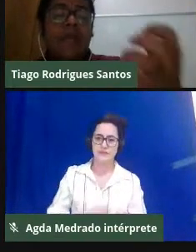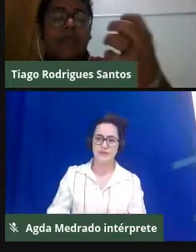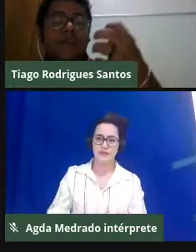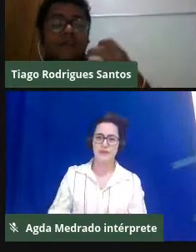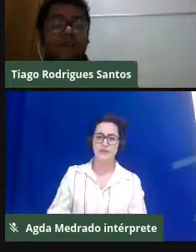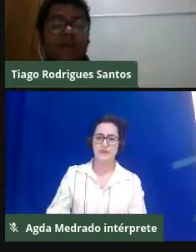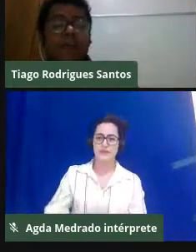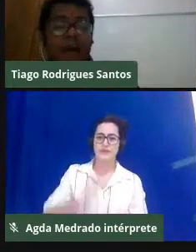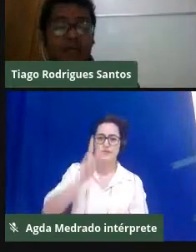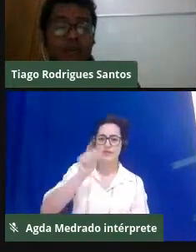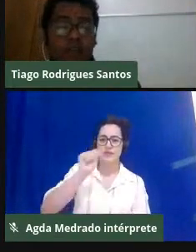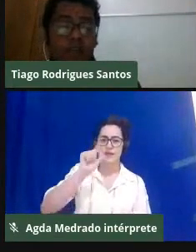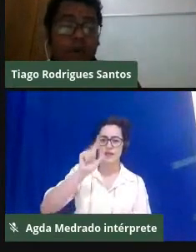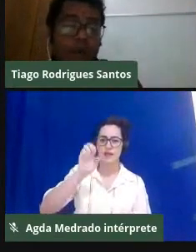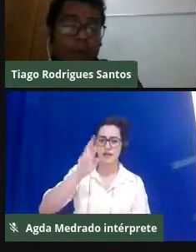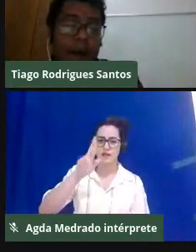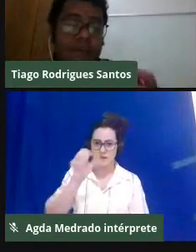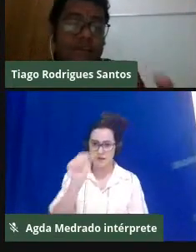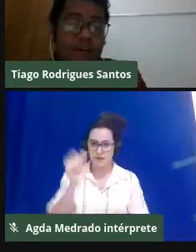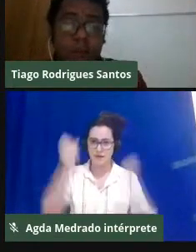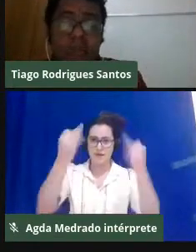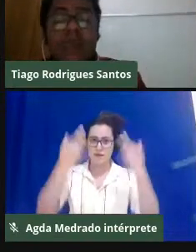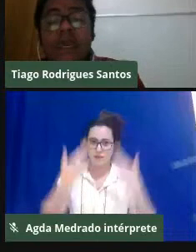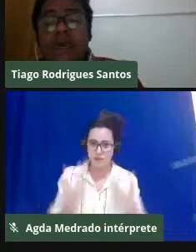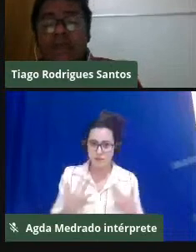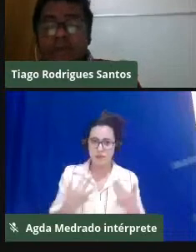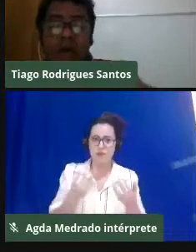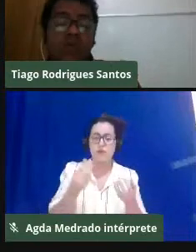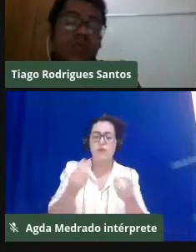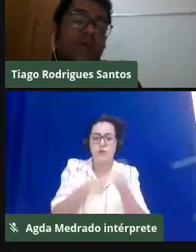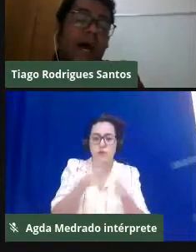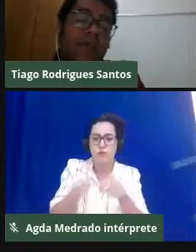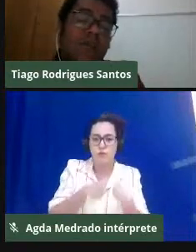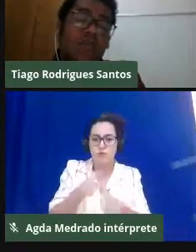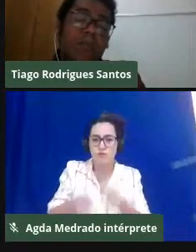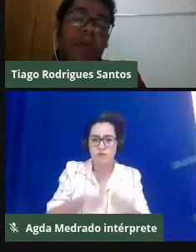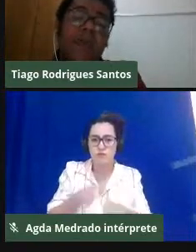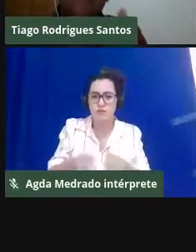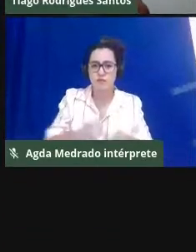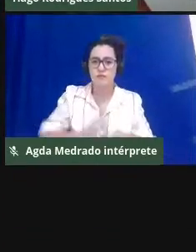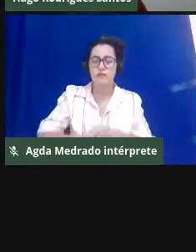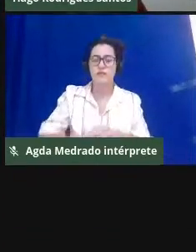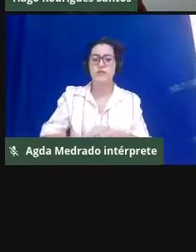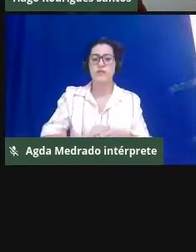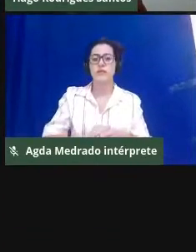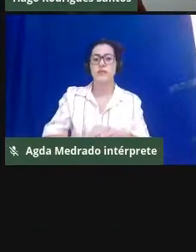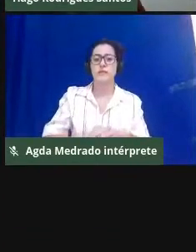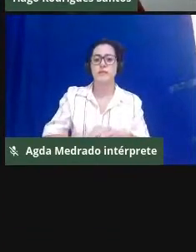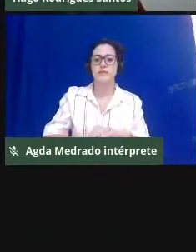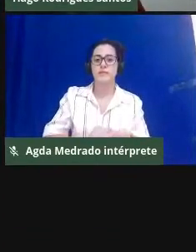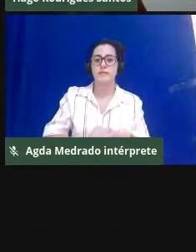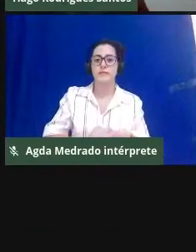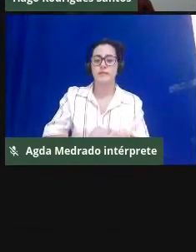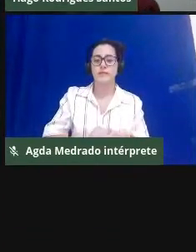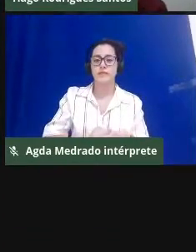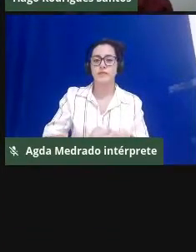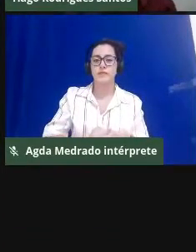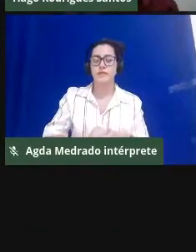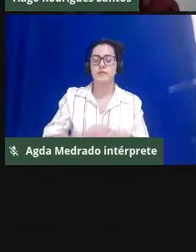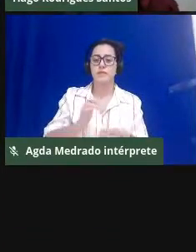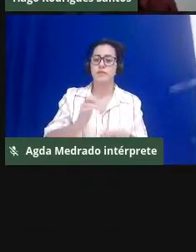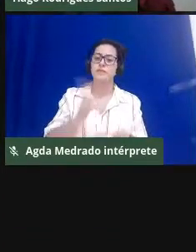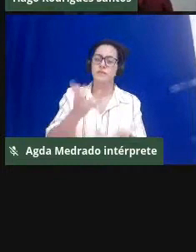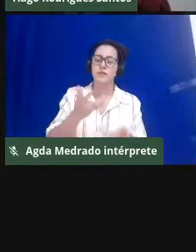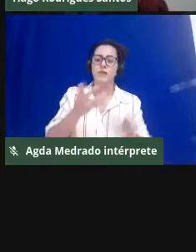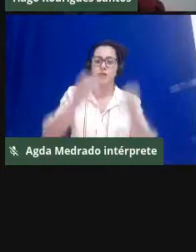essa terra deixa de ser mercadoria, porque ela passa a ser um bem da comunidade e um bem inalienável. Ou seja, a comunidade,